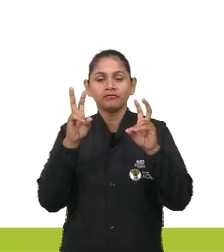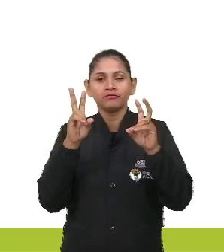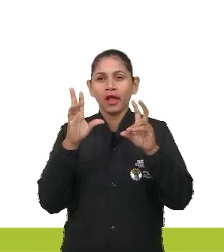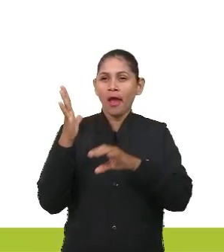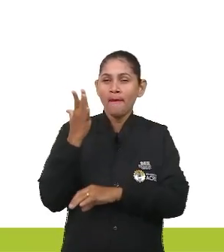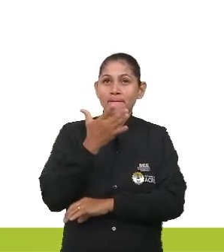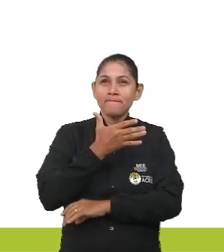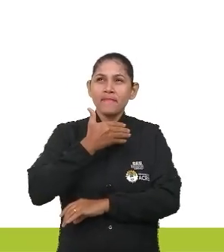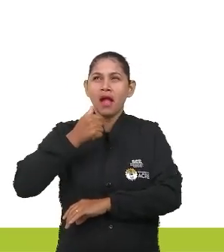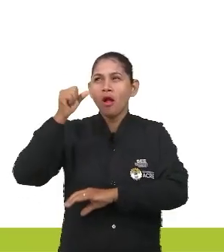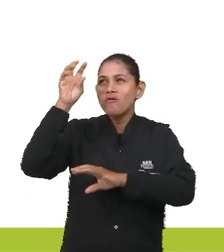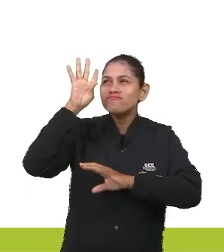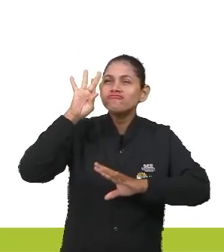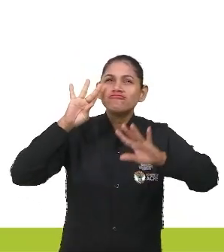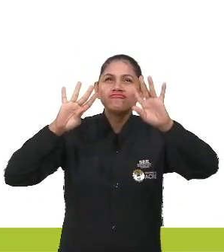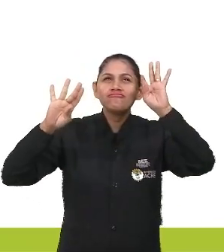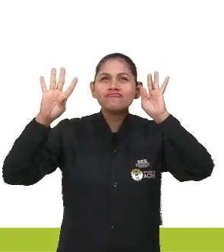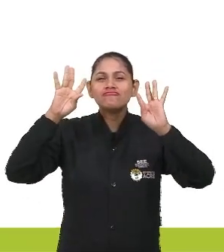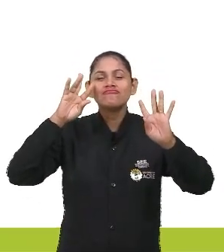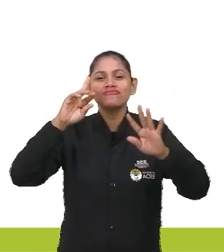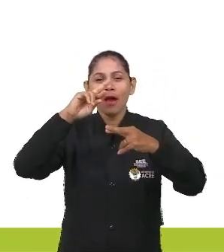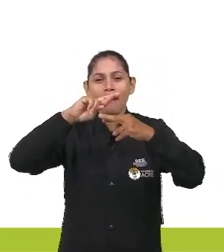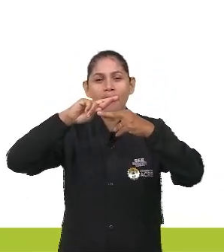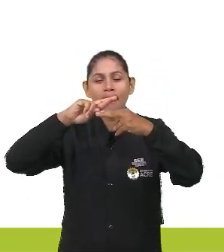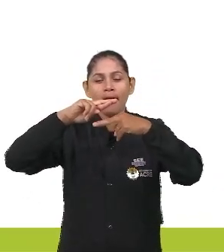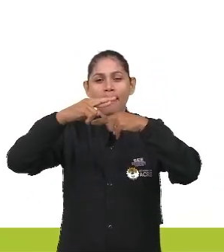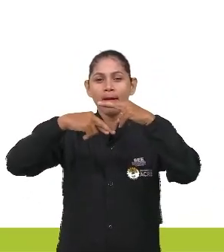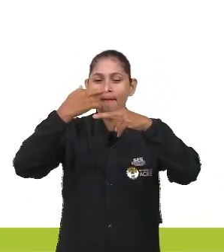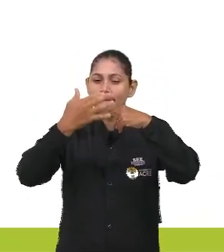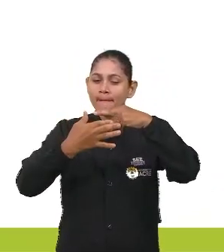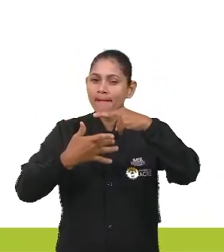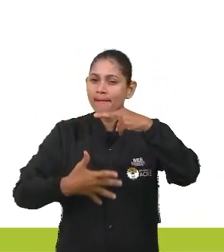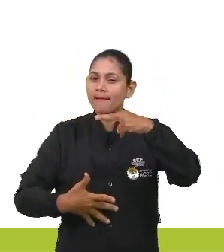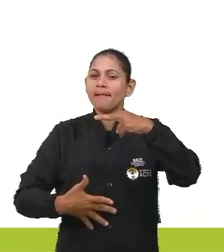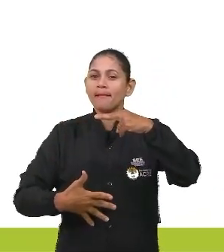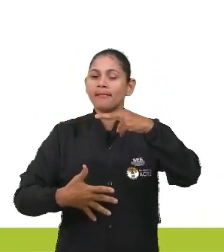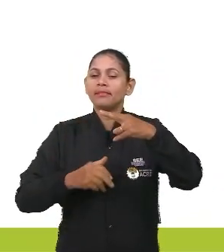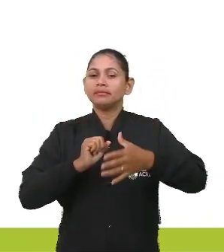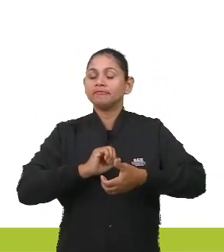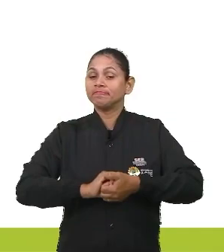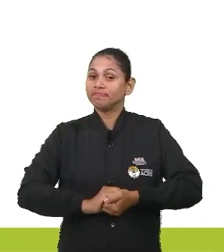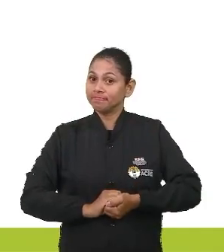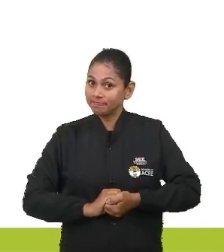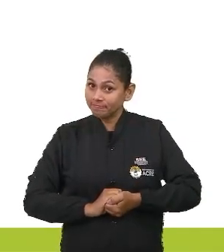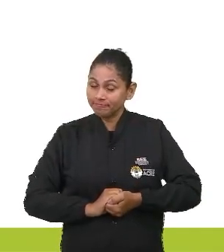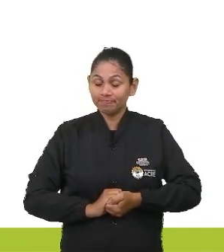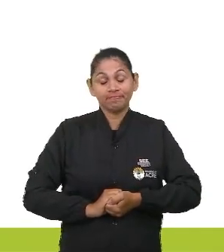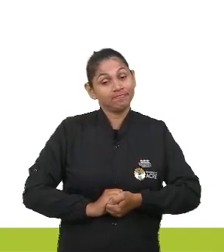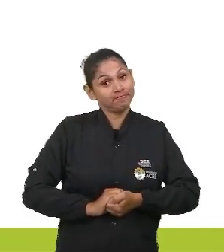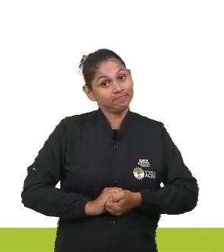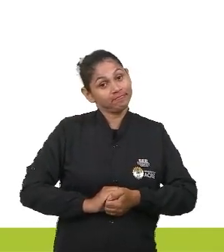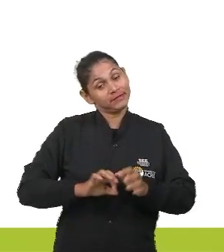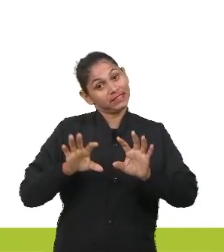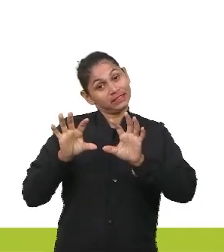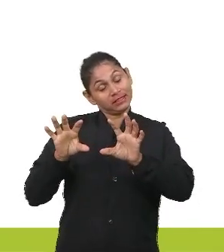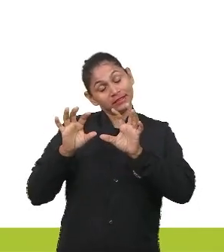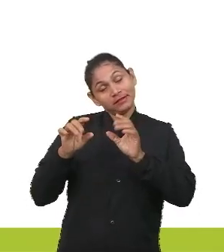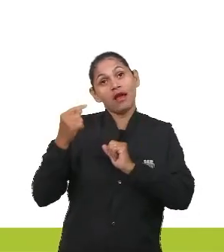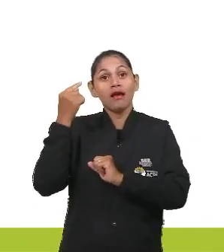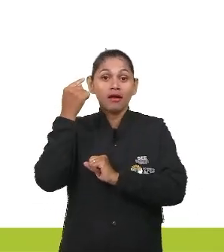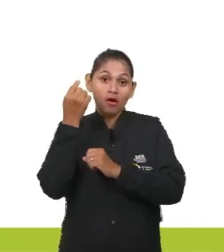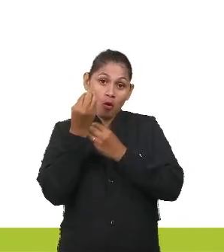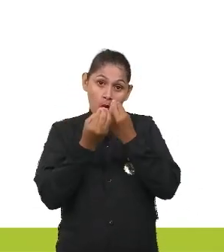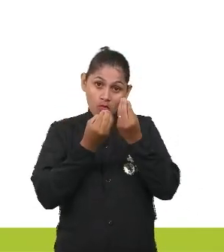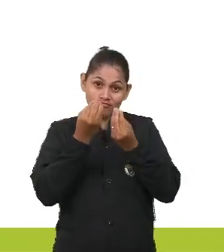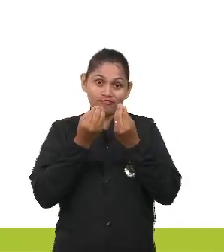as suas melhores referências, suas melhores citações, né? Essa é a forma como as pessoas